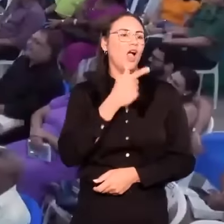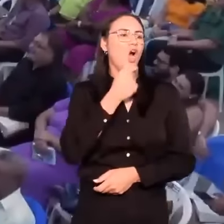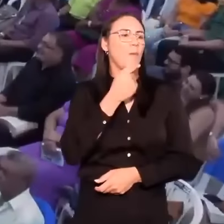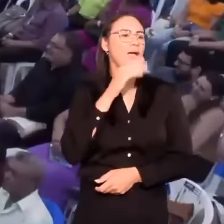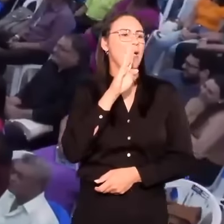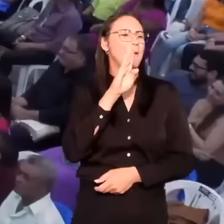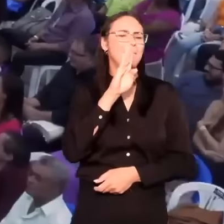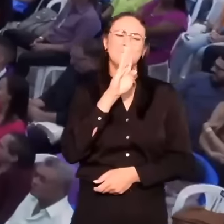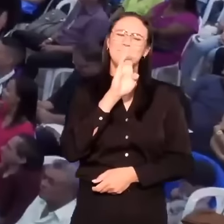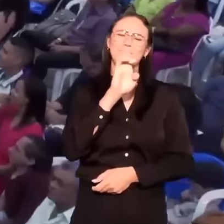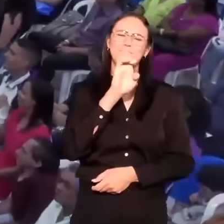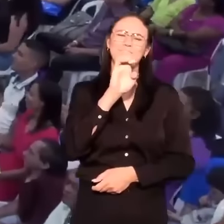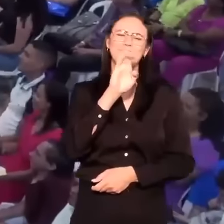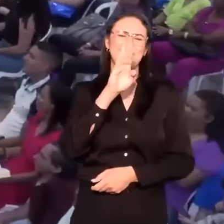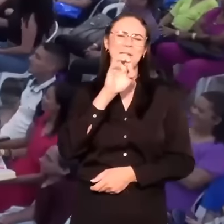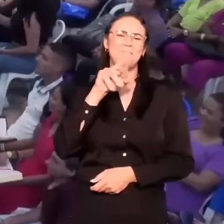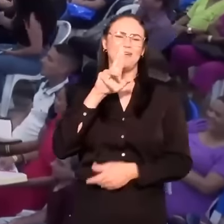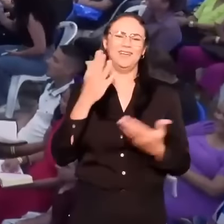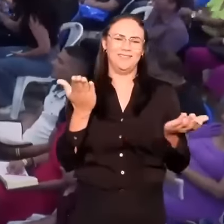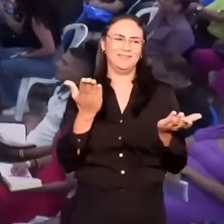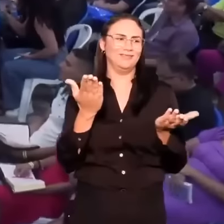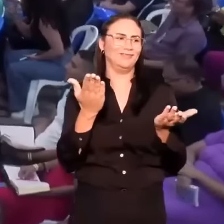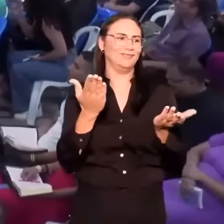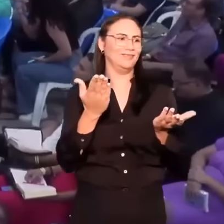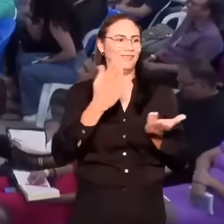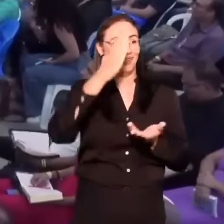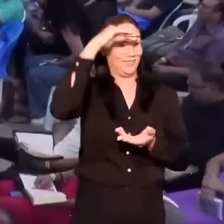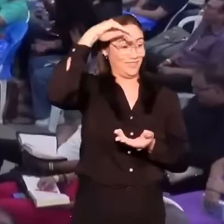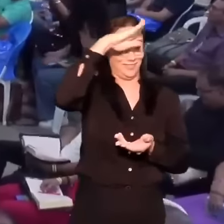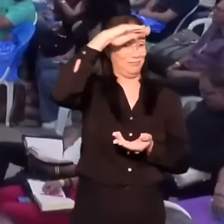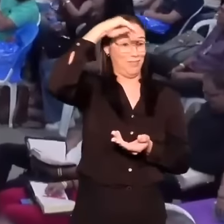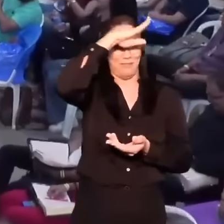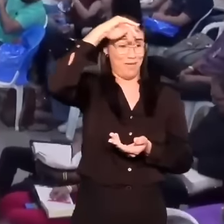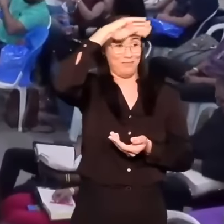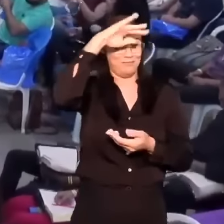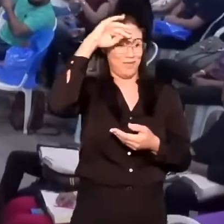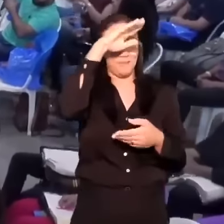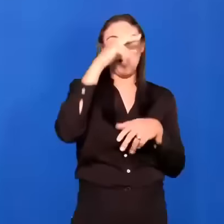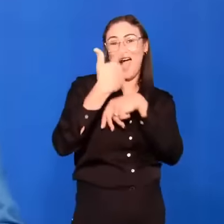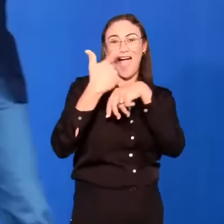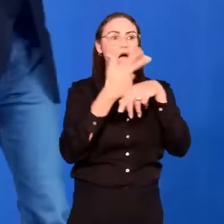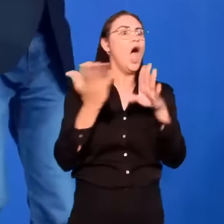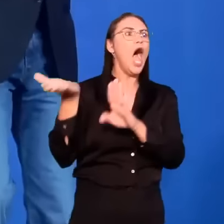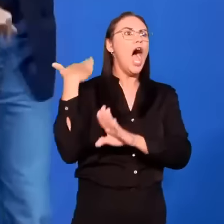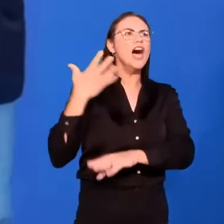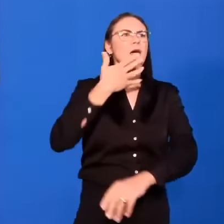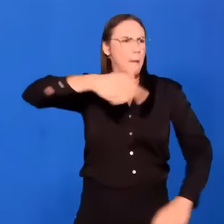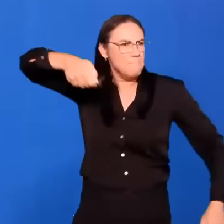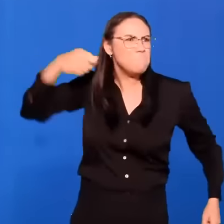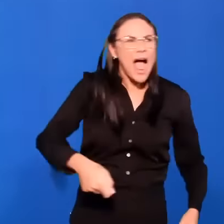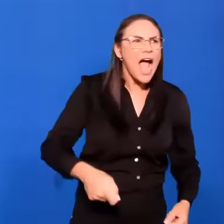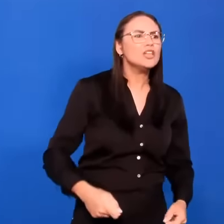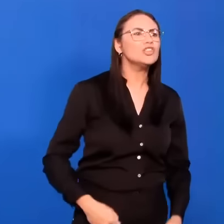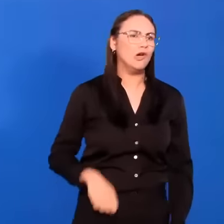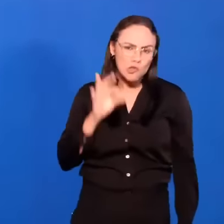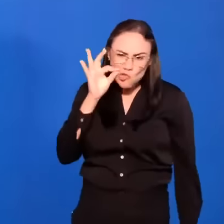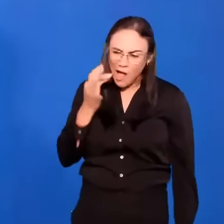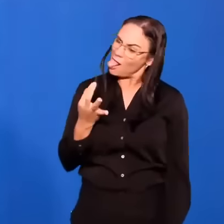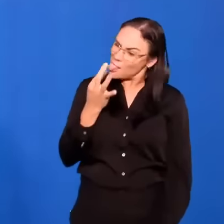Eu sou da época que homem apagava charuto na língua. Meu irmão. É macho. Meu irmão.